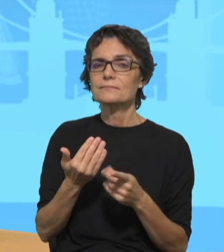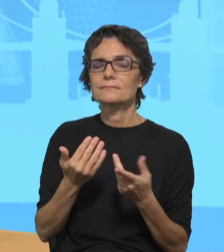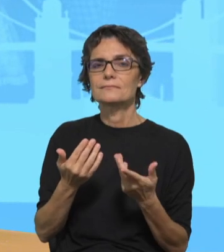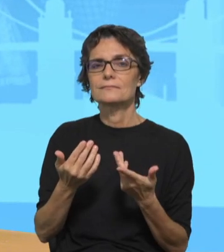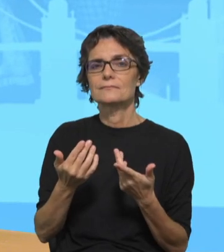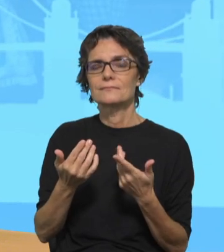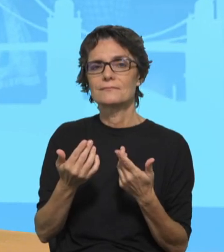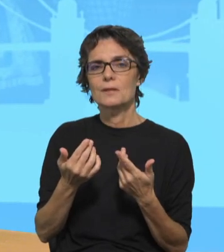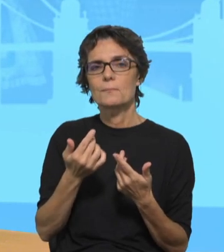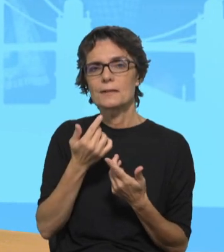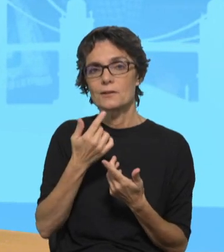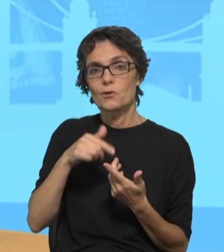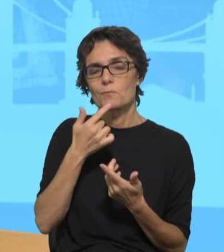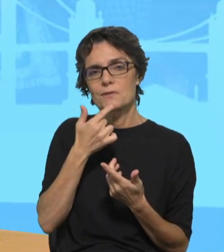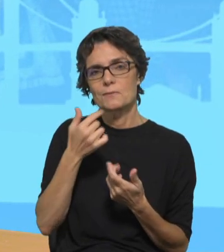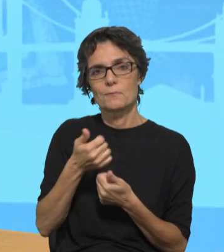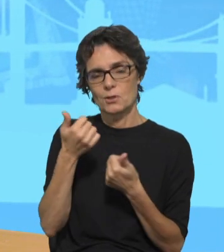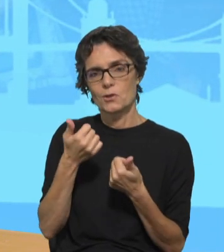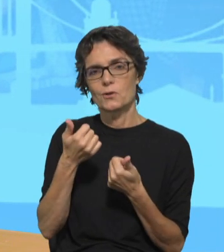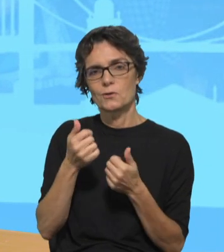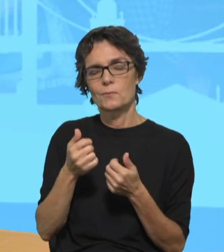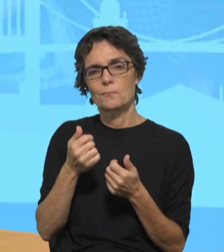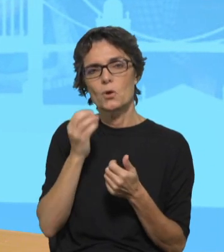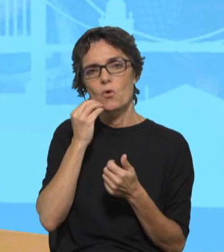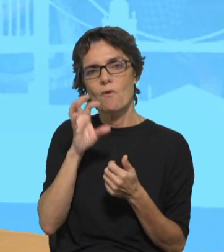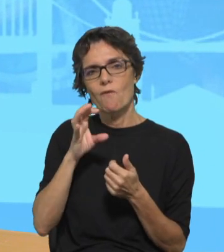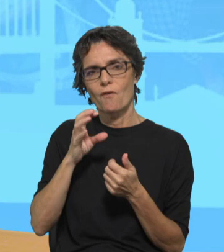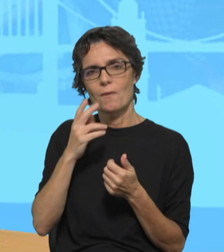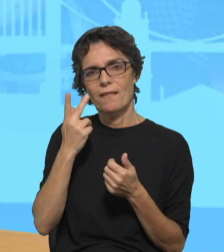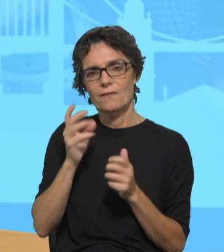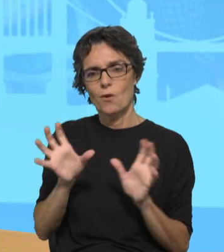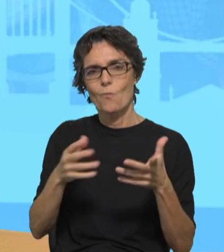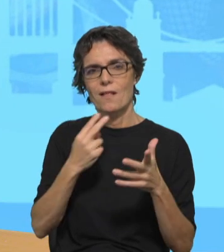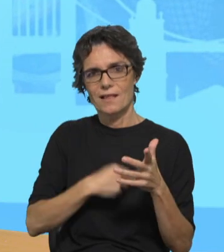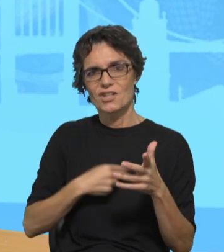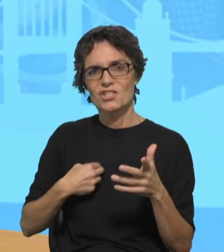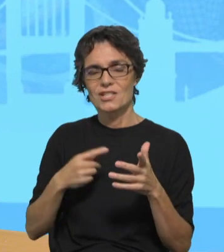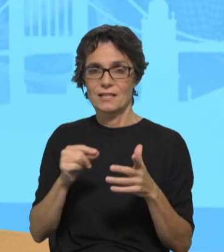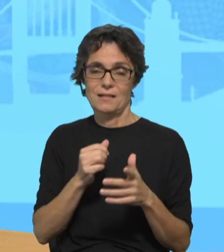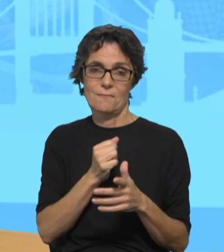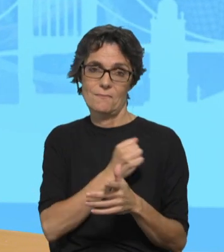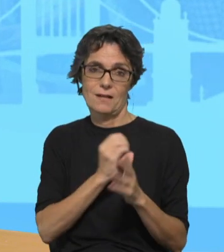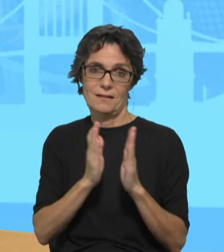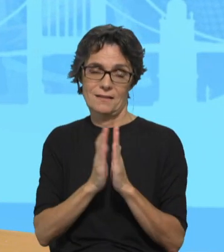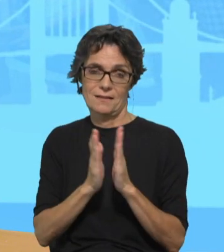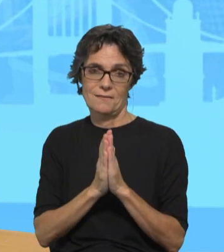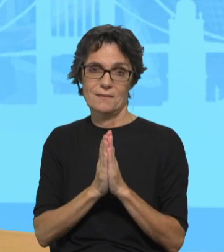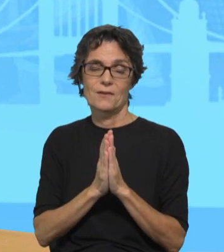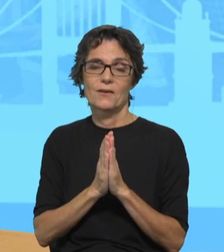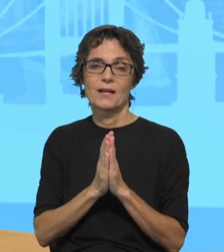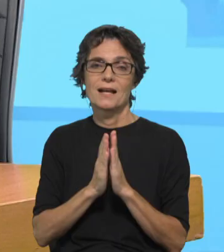a ser trabalhado e a crescer nas comunidades cristãs, não apenas na Paróquia de São João de Deus, na cidade de Lisboa,